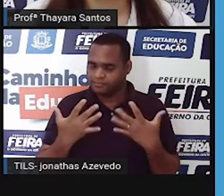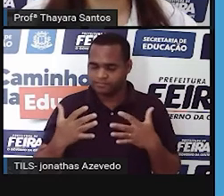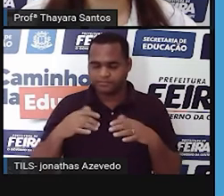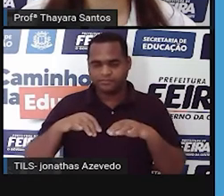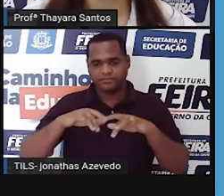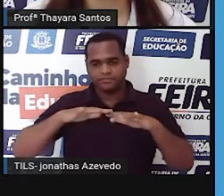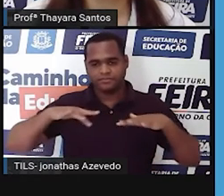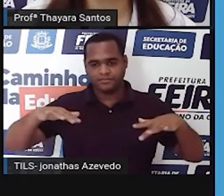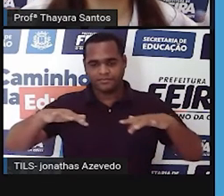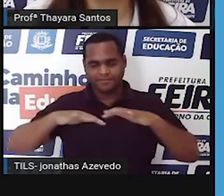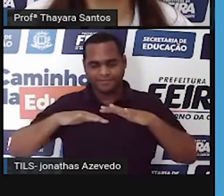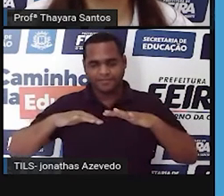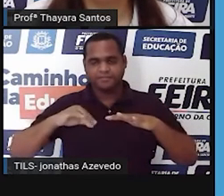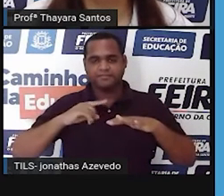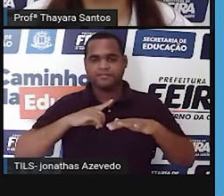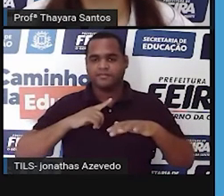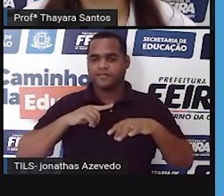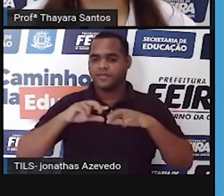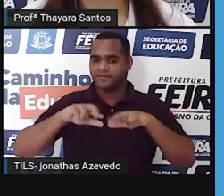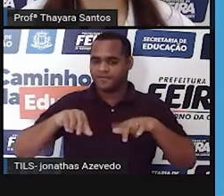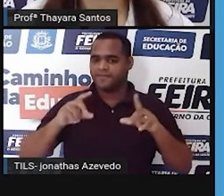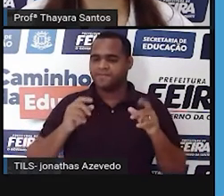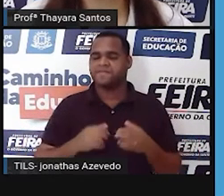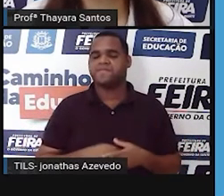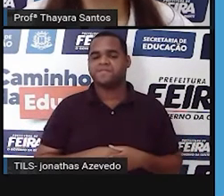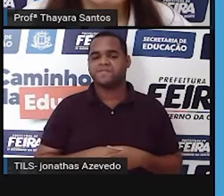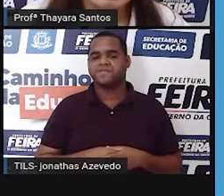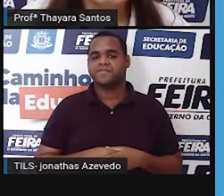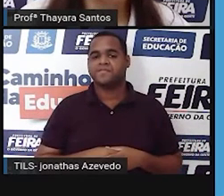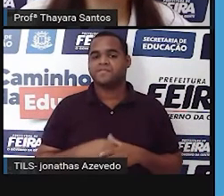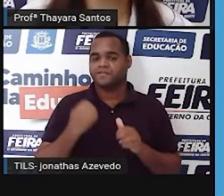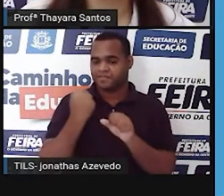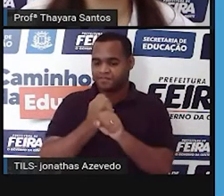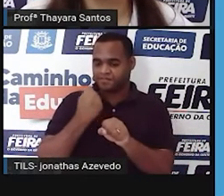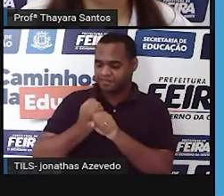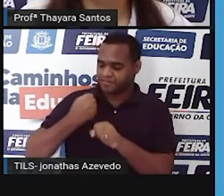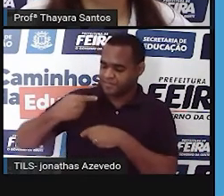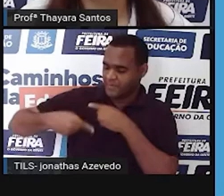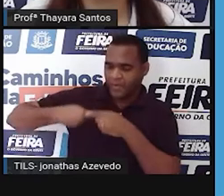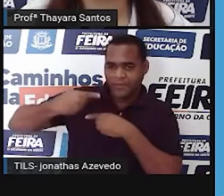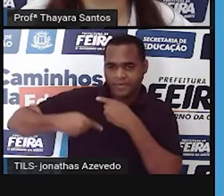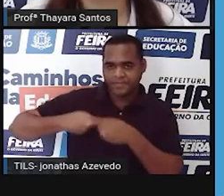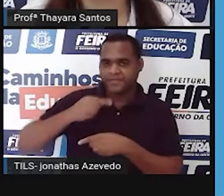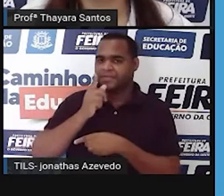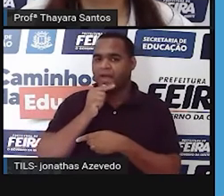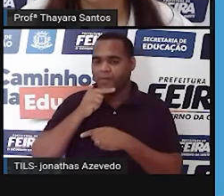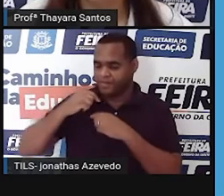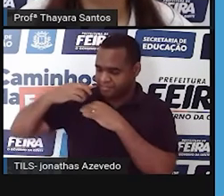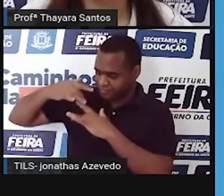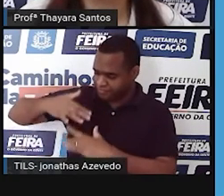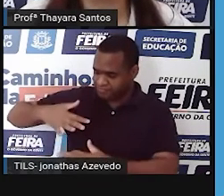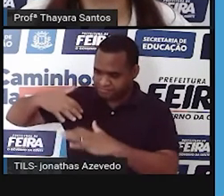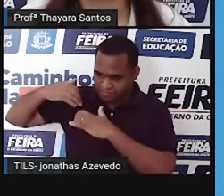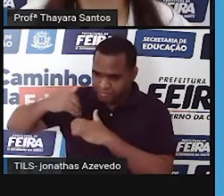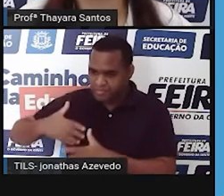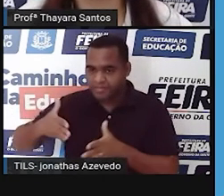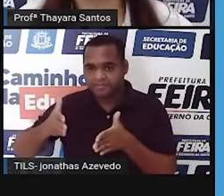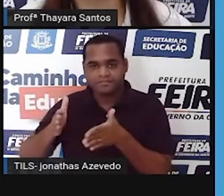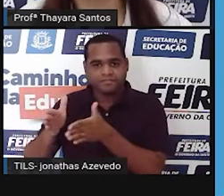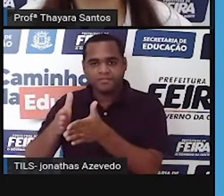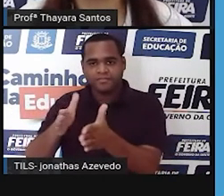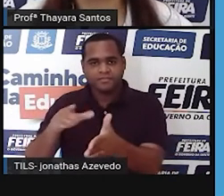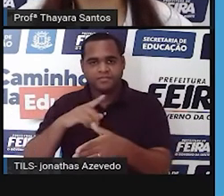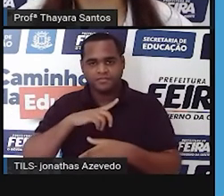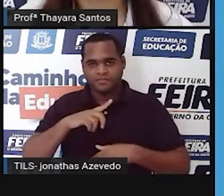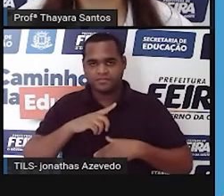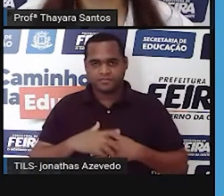agropecuária em larga escala. A construção de barragem, já que também é uma área que é influenciada por rios, tem muitos rios ali na